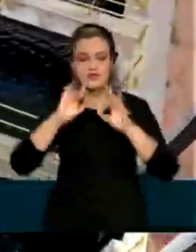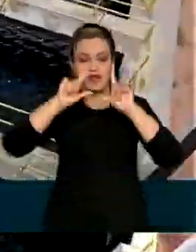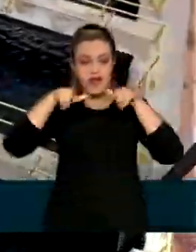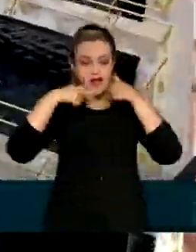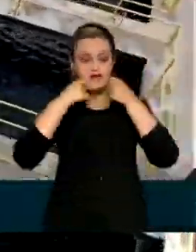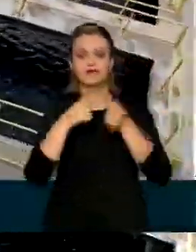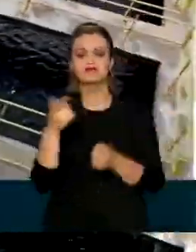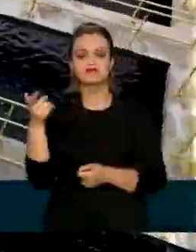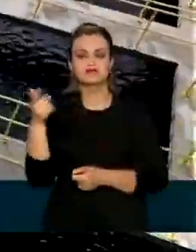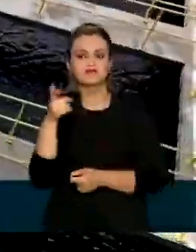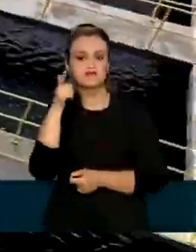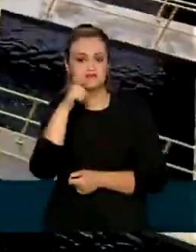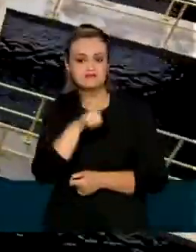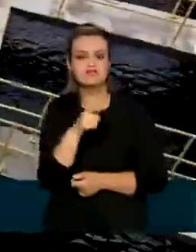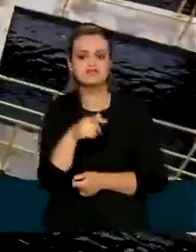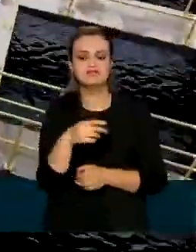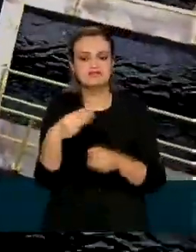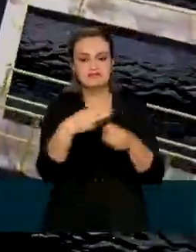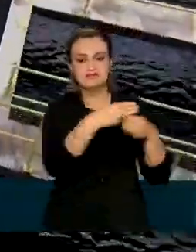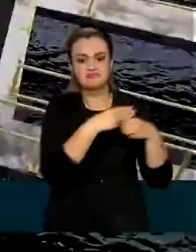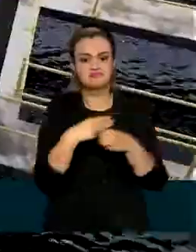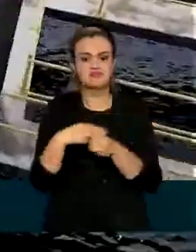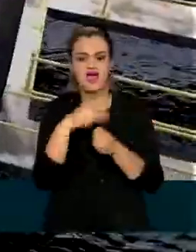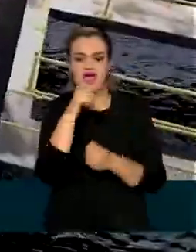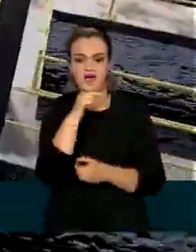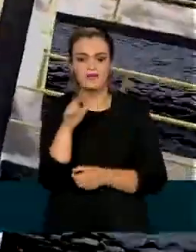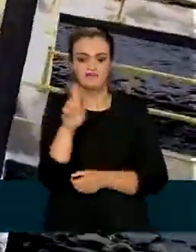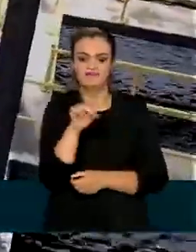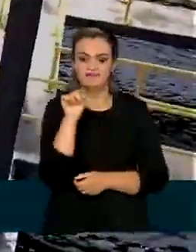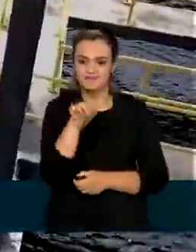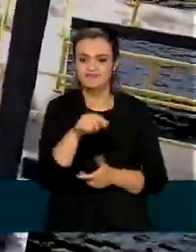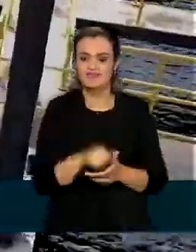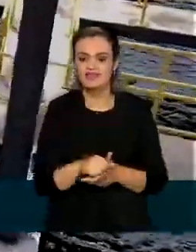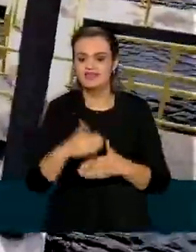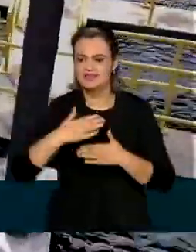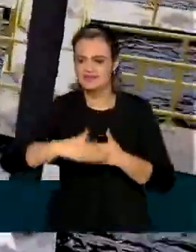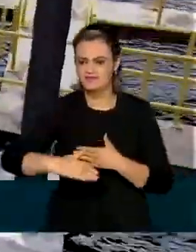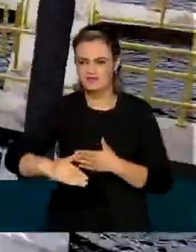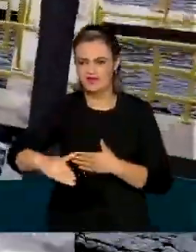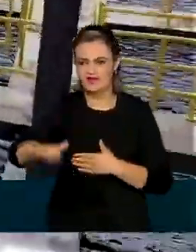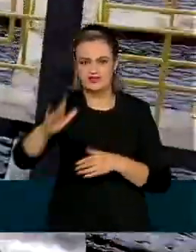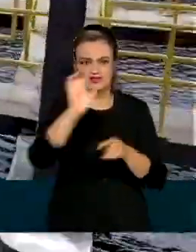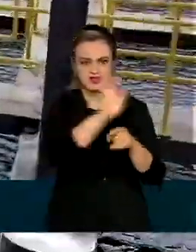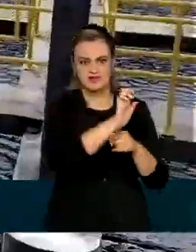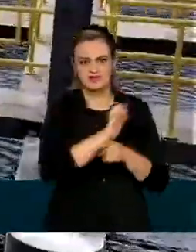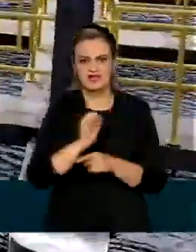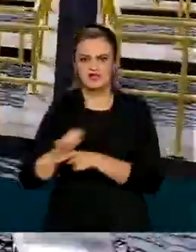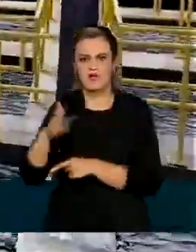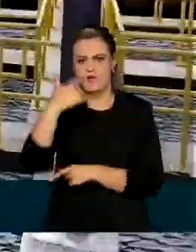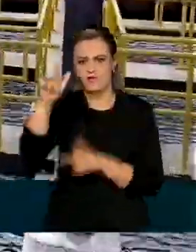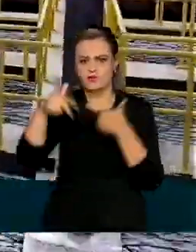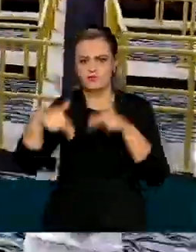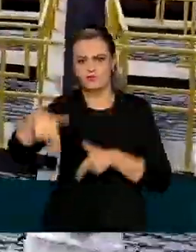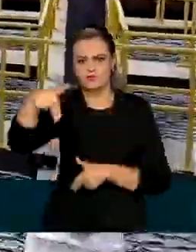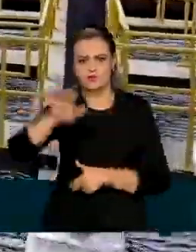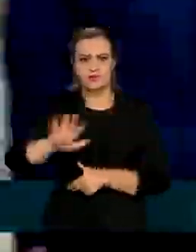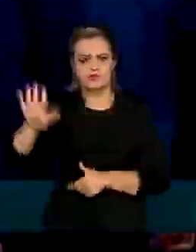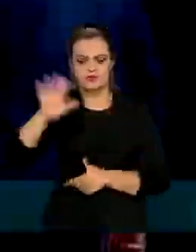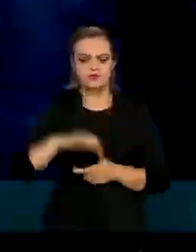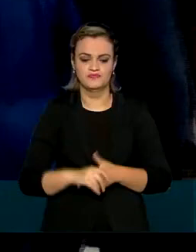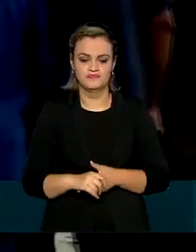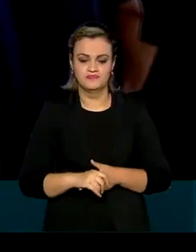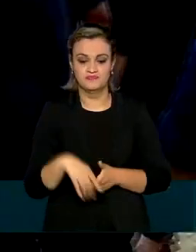beneficiados em 42 municípios. E os canais também avançam em outros estados do Nordeste. Nós demos